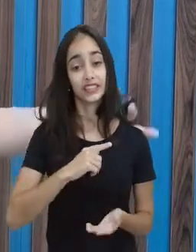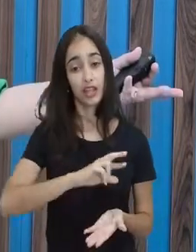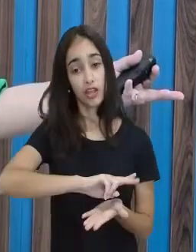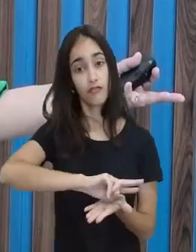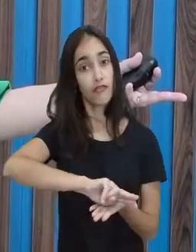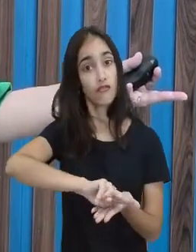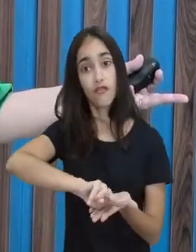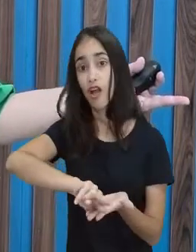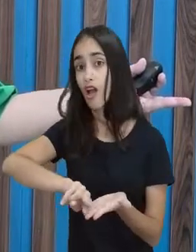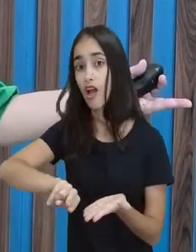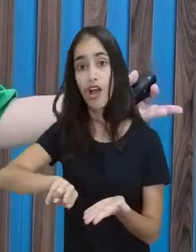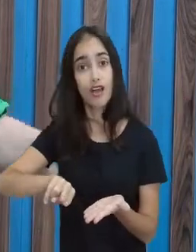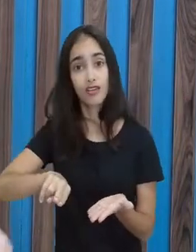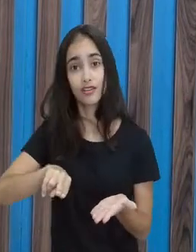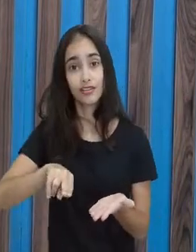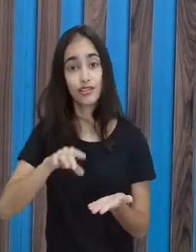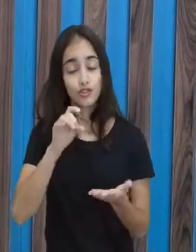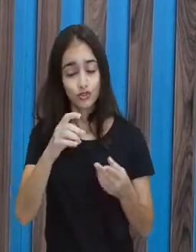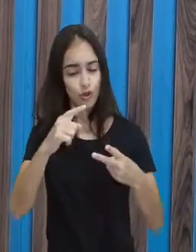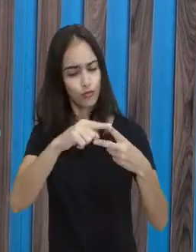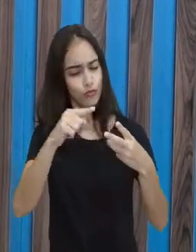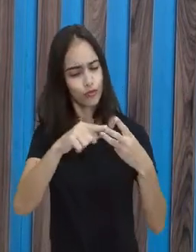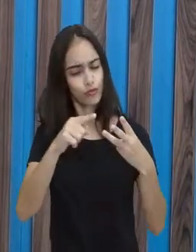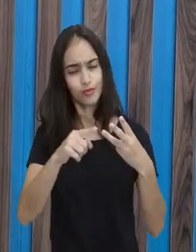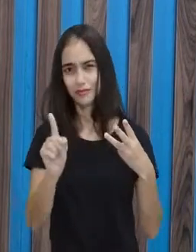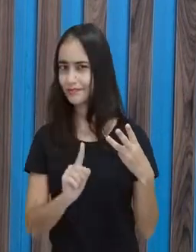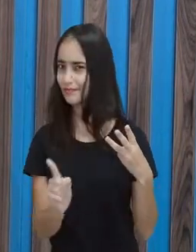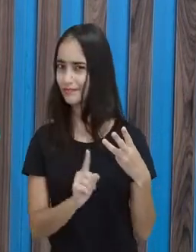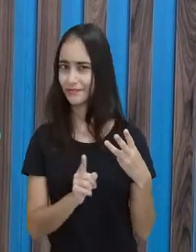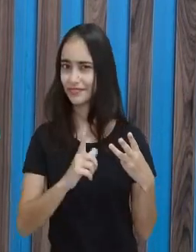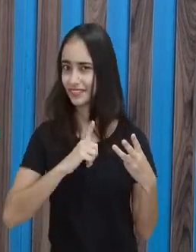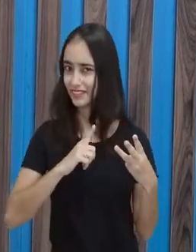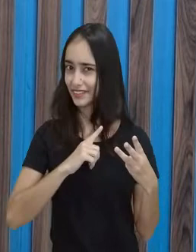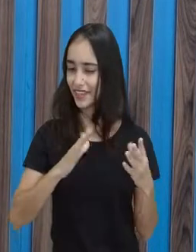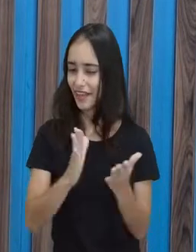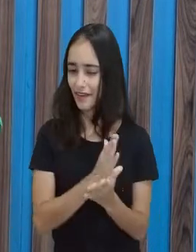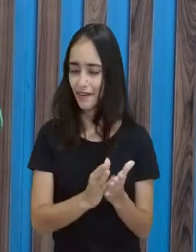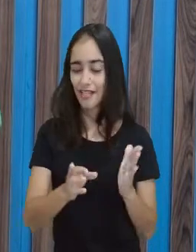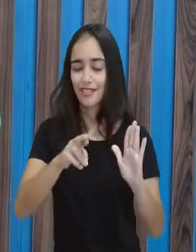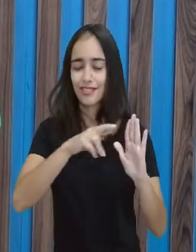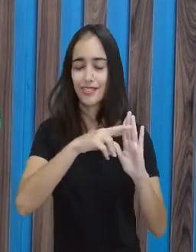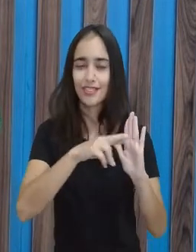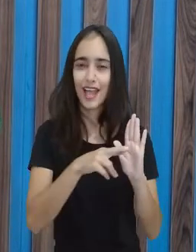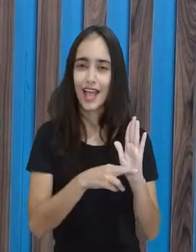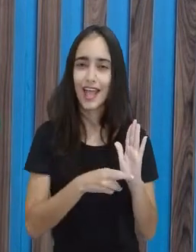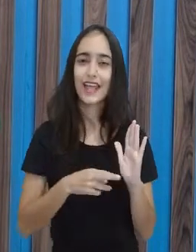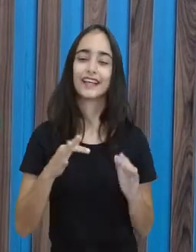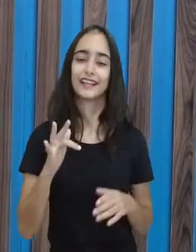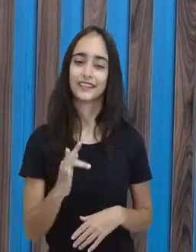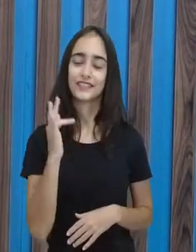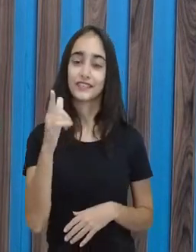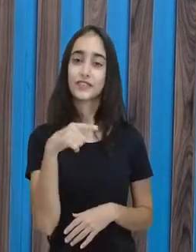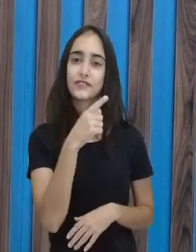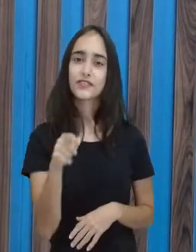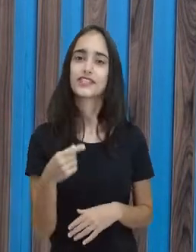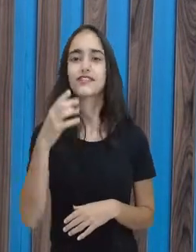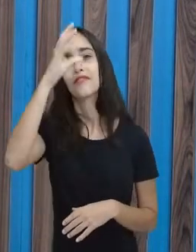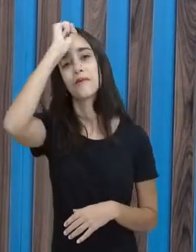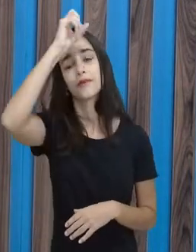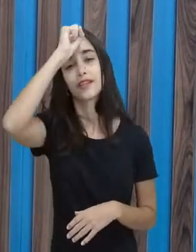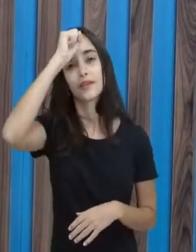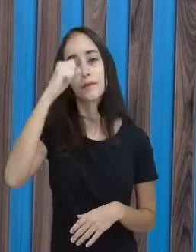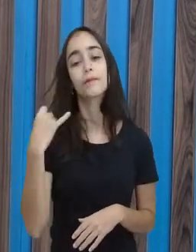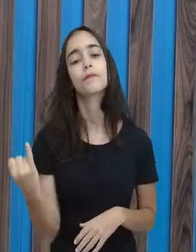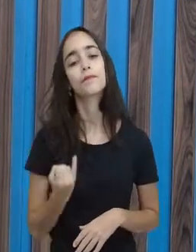Tem. Ricardinho já deu uma pista. Você vai ter regras lá para frente que é muito